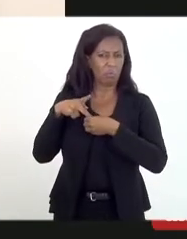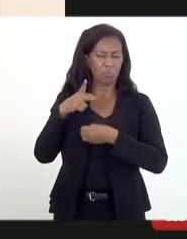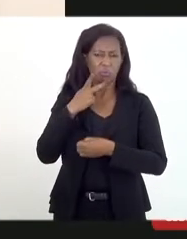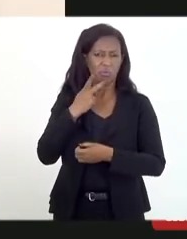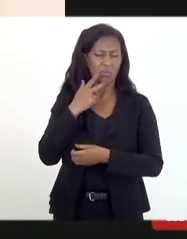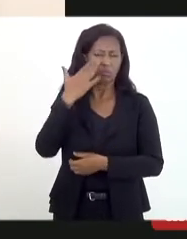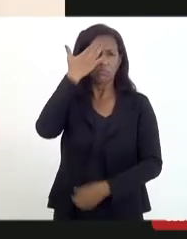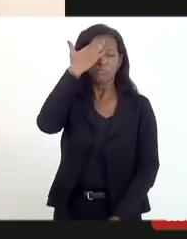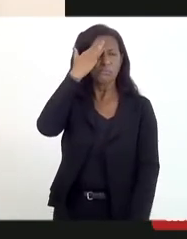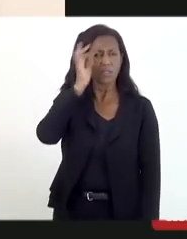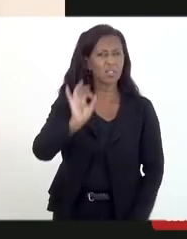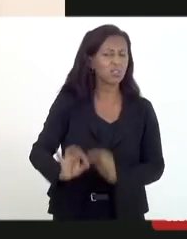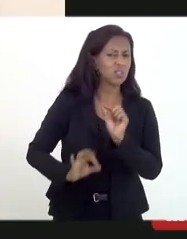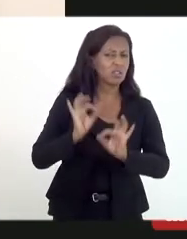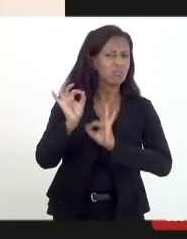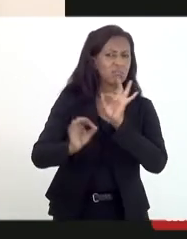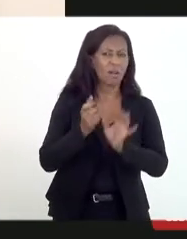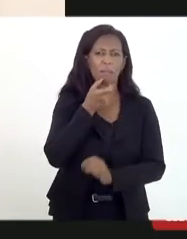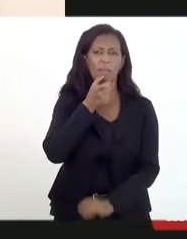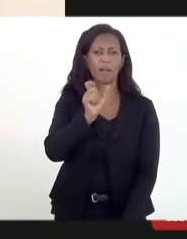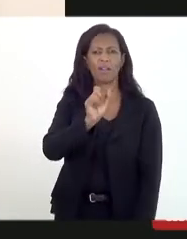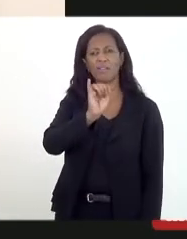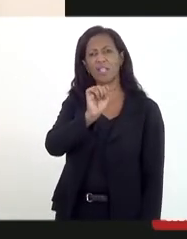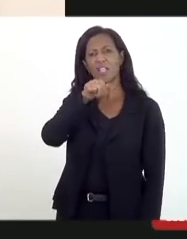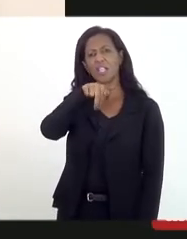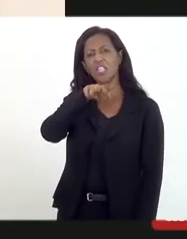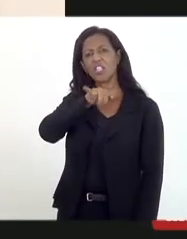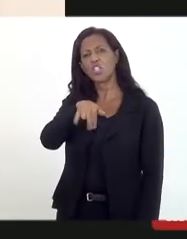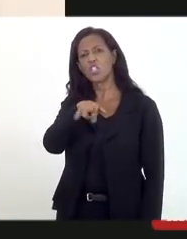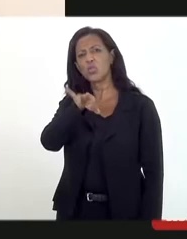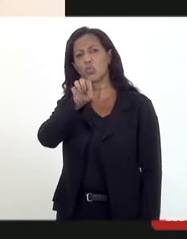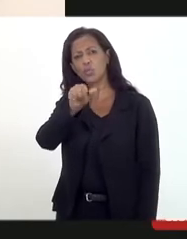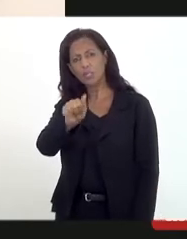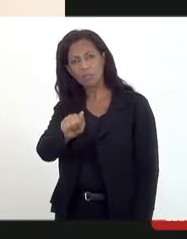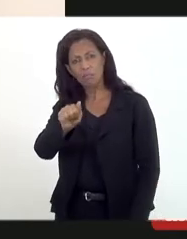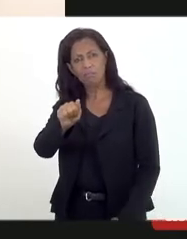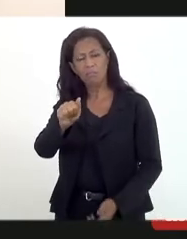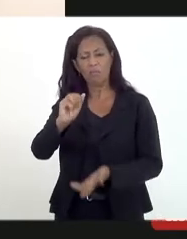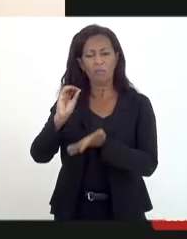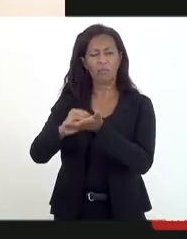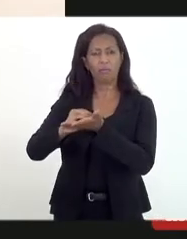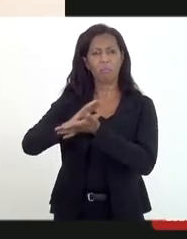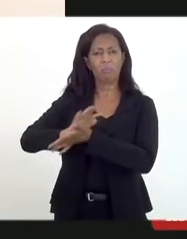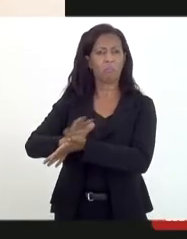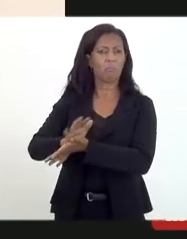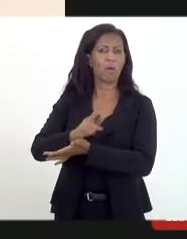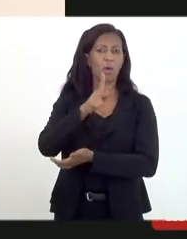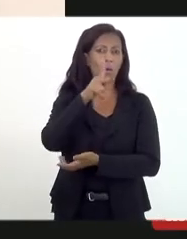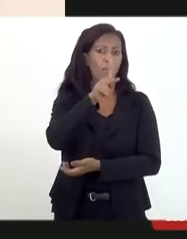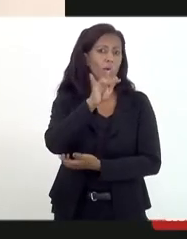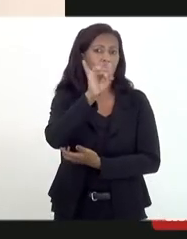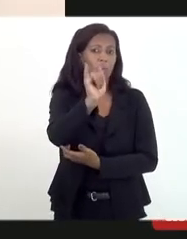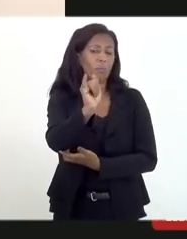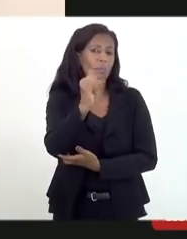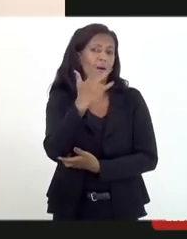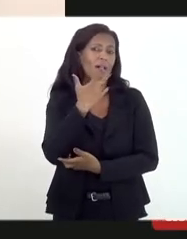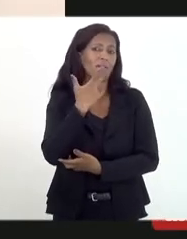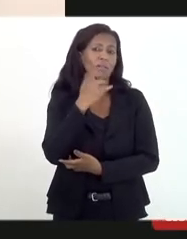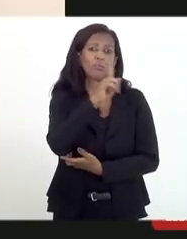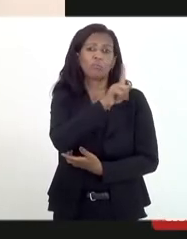de injúria quanto a injúria por preconceito porque o pai apenas expressou um